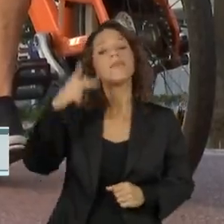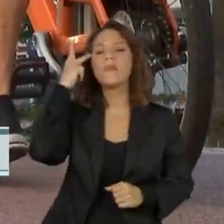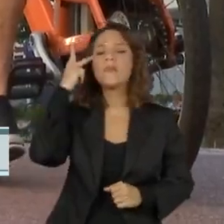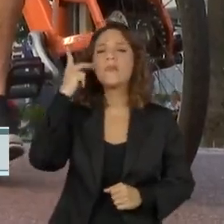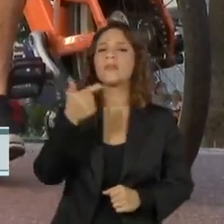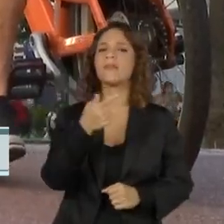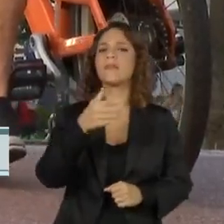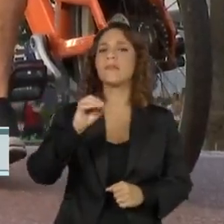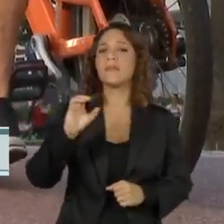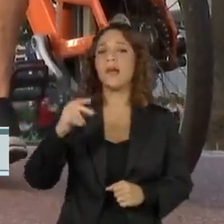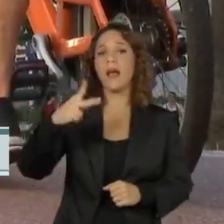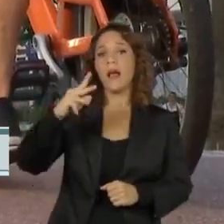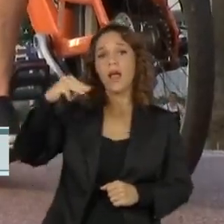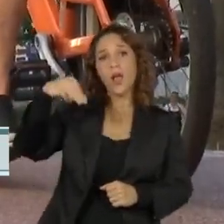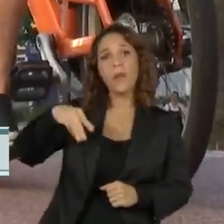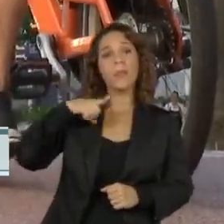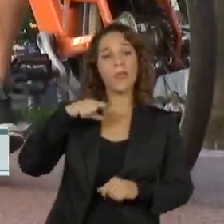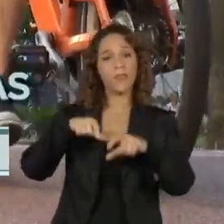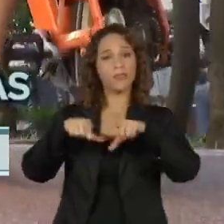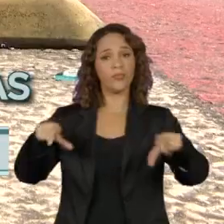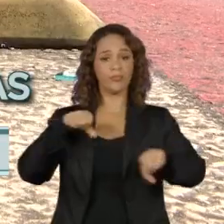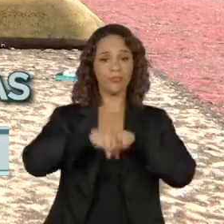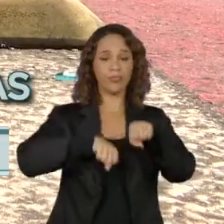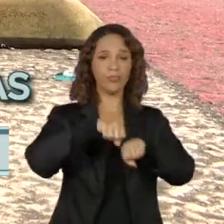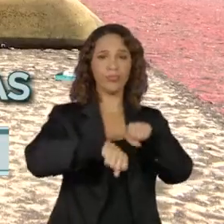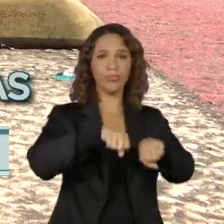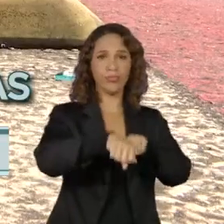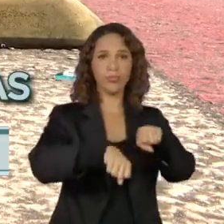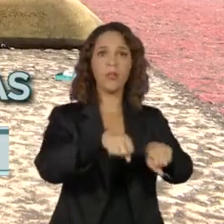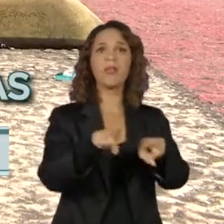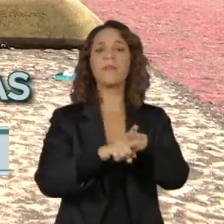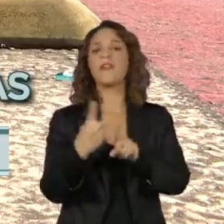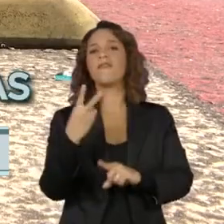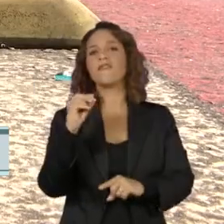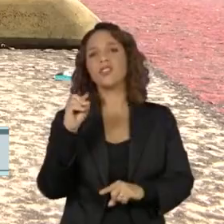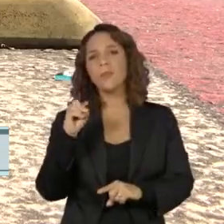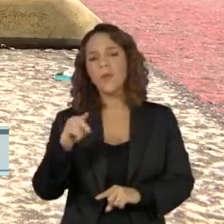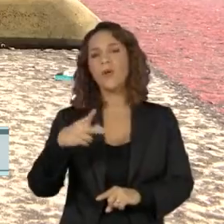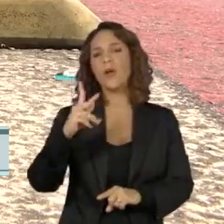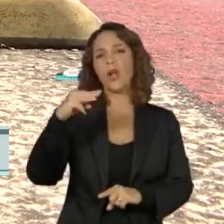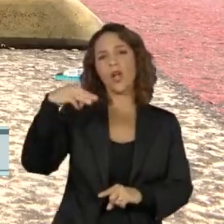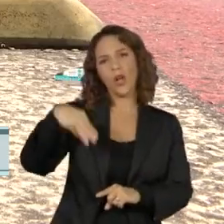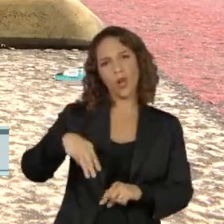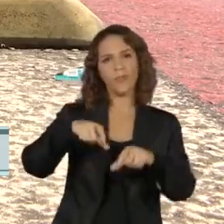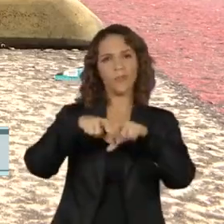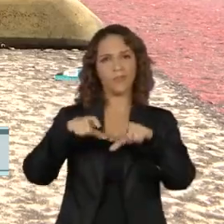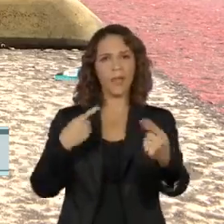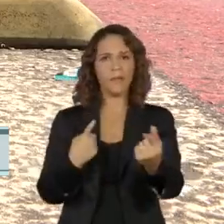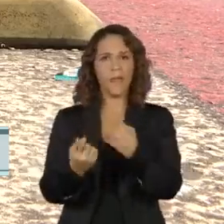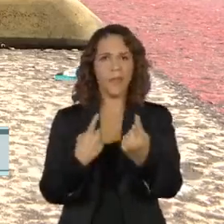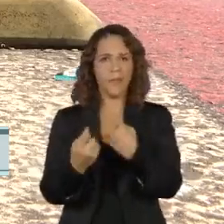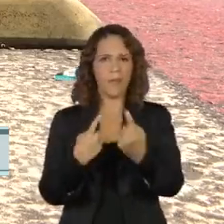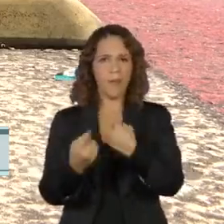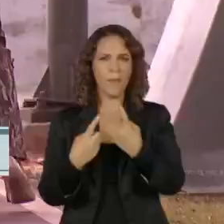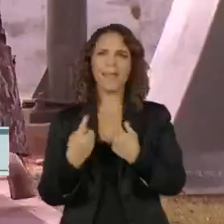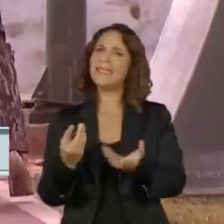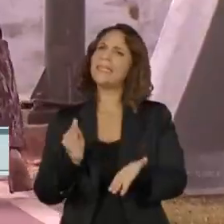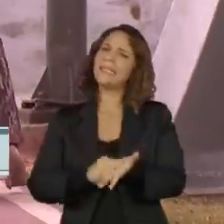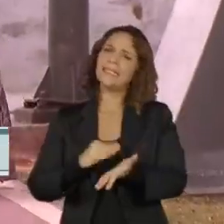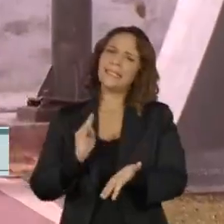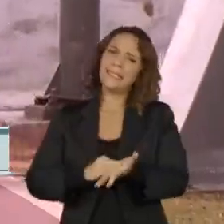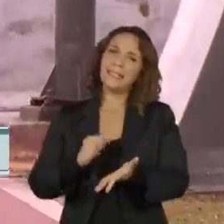quilômetros de ciclovias em mais de 20 mil quilômetros de ruas e avenidas. Malha ainda é insuficiente e